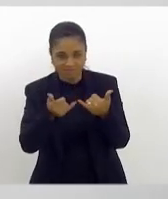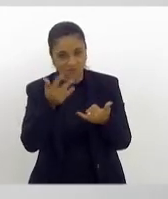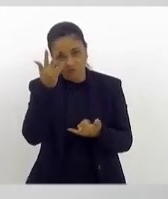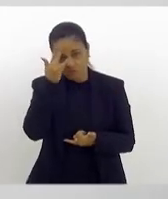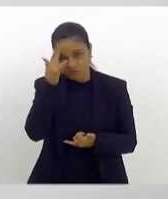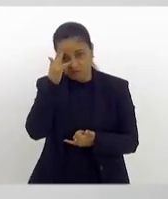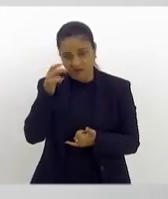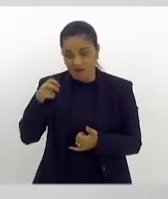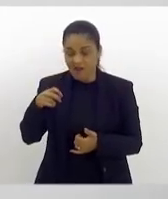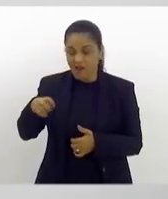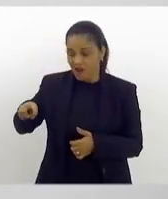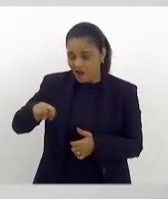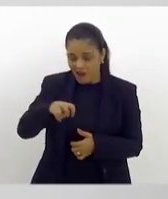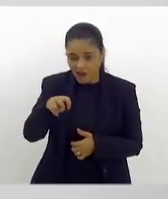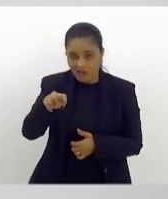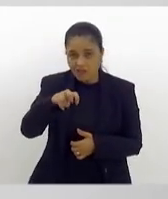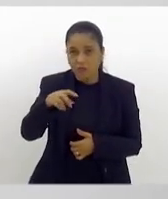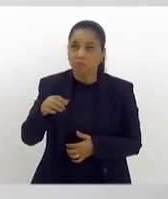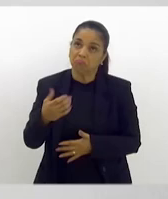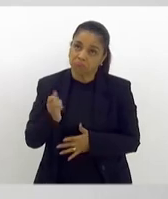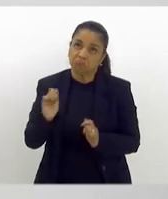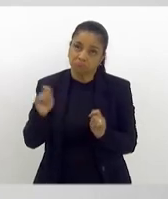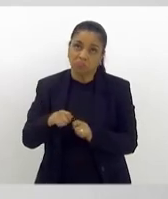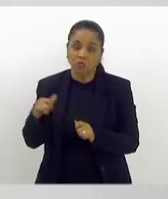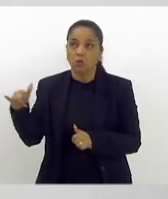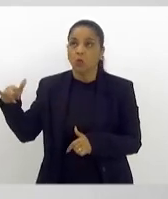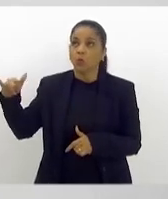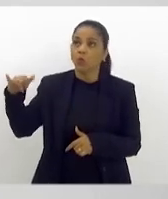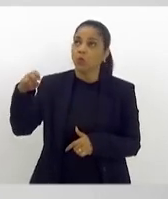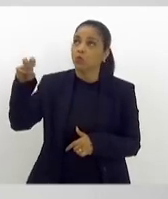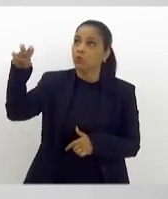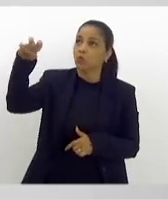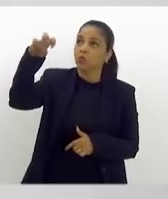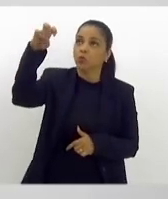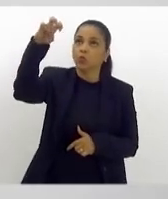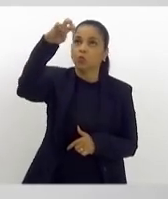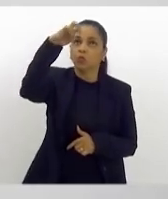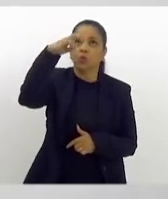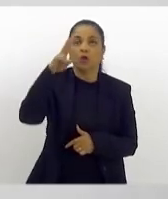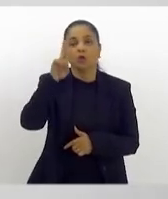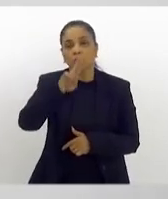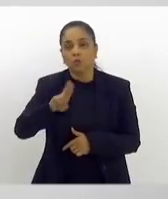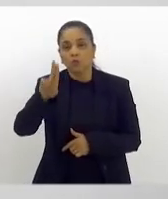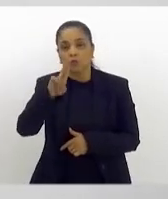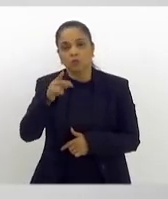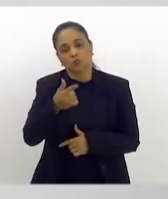Um carrinho pode simplesmente voar ou pode virar uma outra função. Pode ter